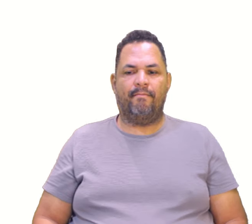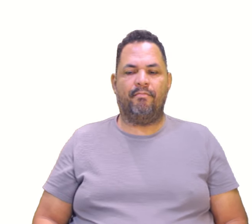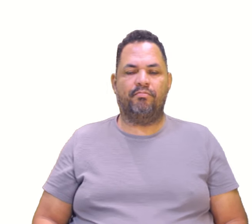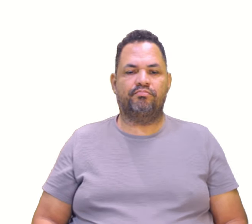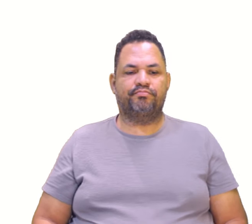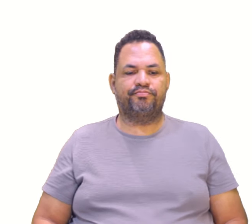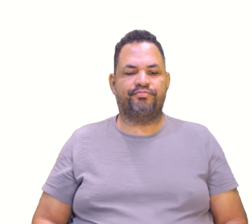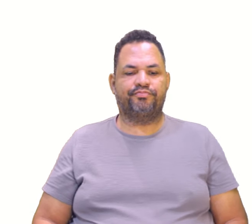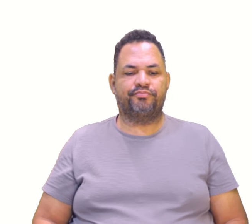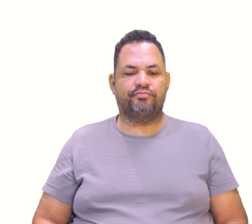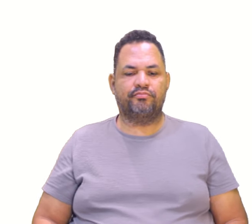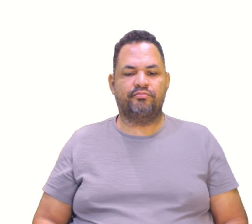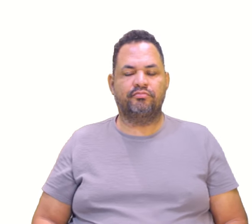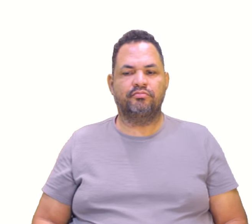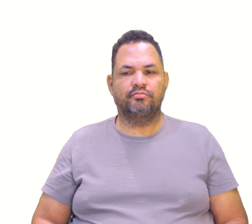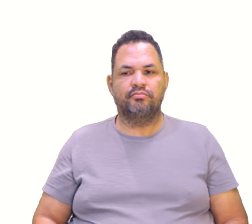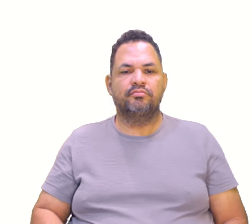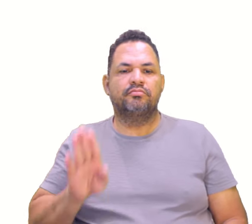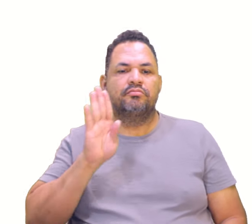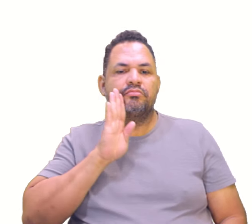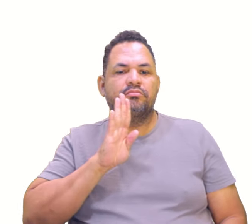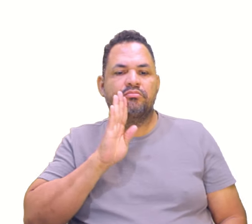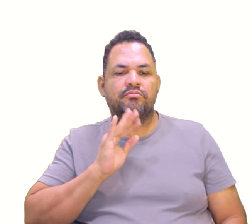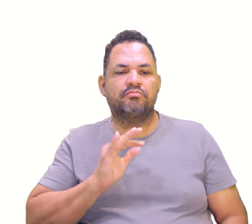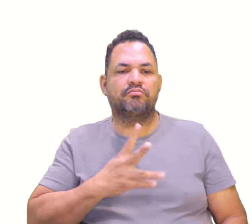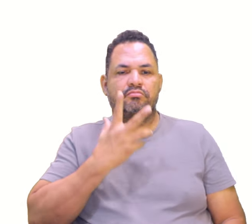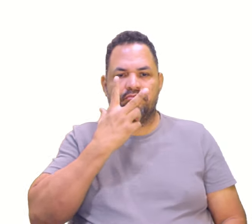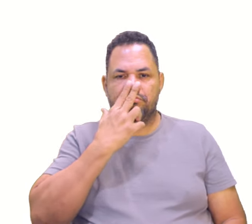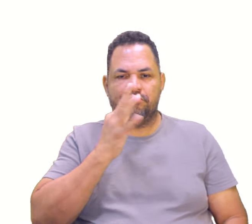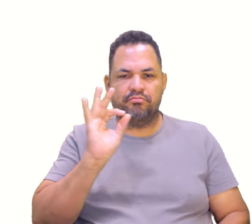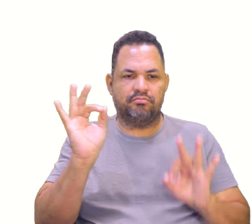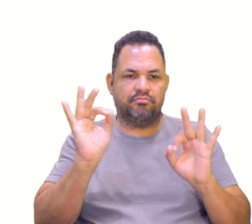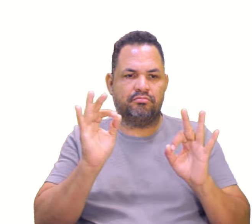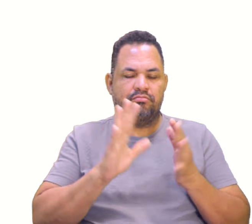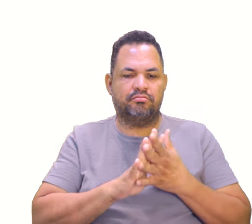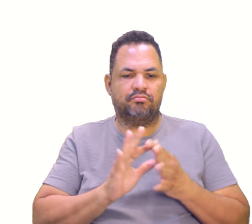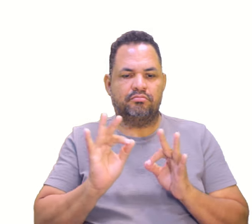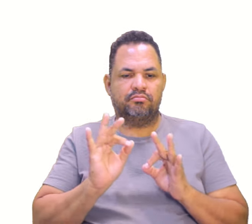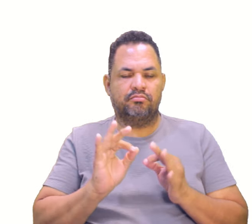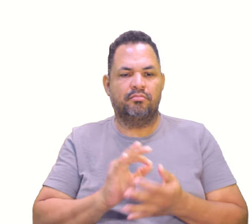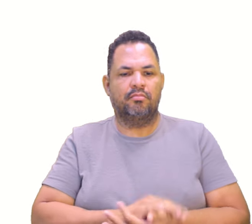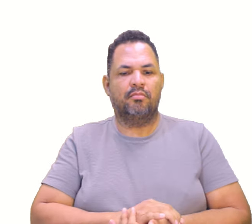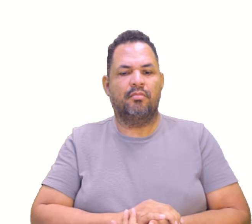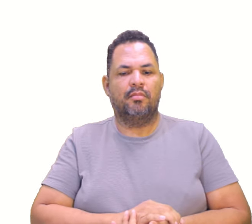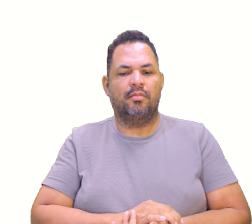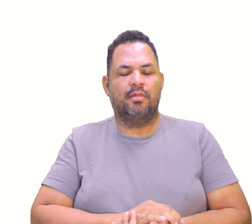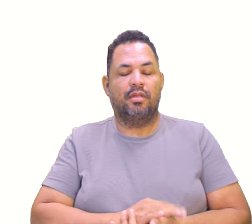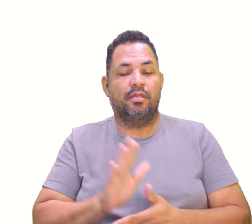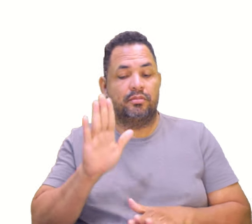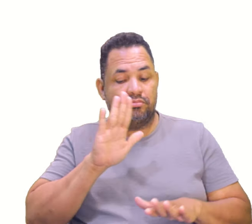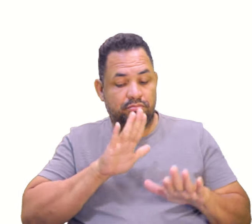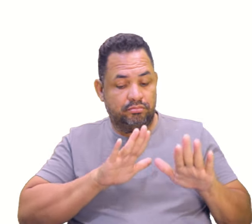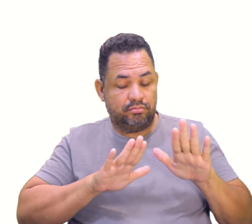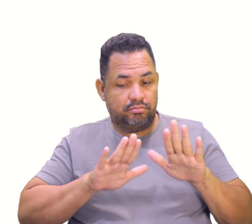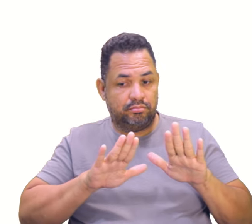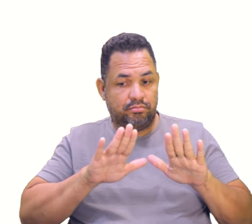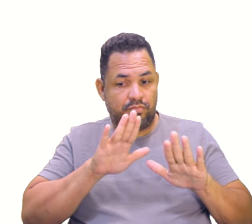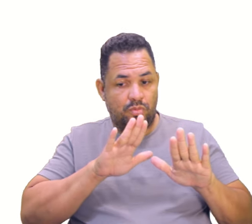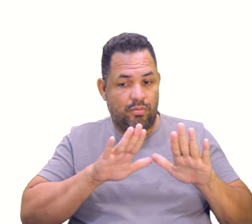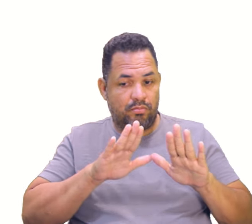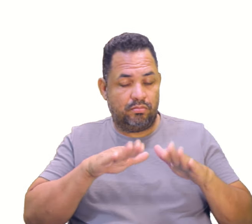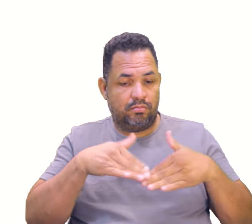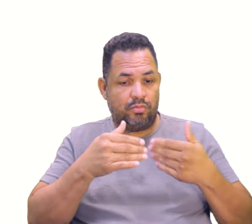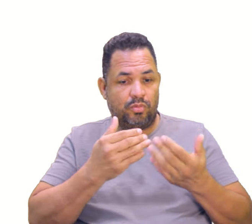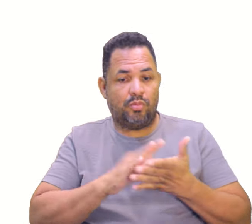Já? Legal, né? Bem semelhante, as duas bem parecidas. Muito cuidado quando temos o